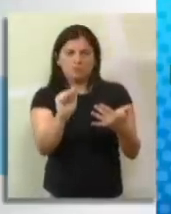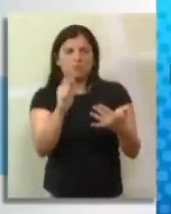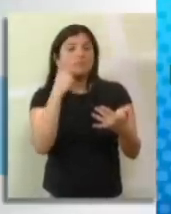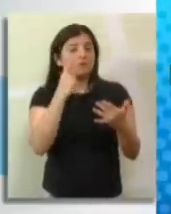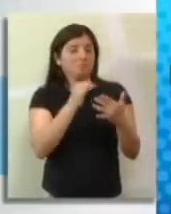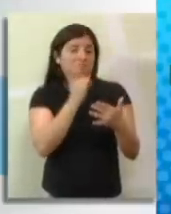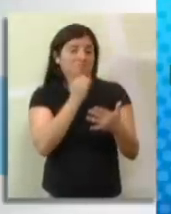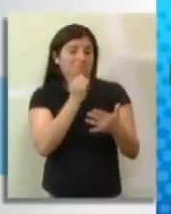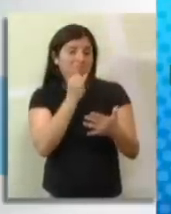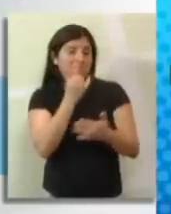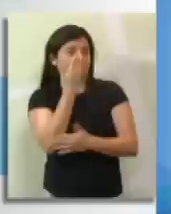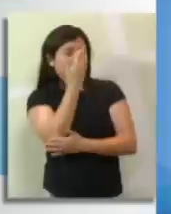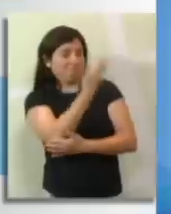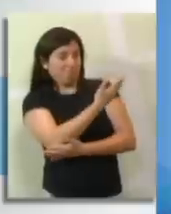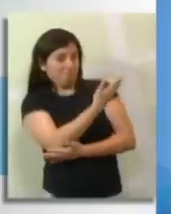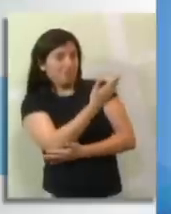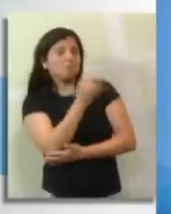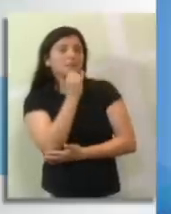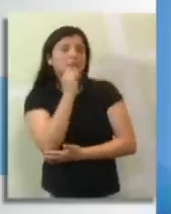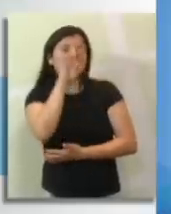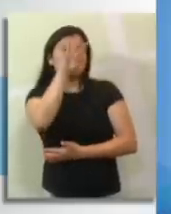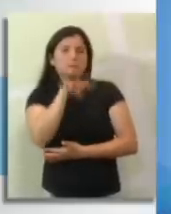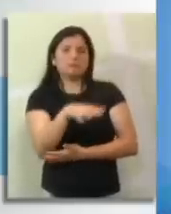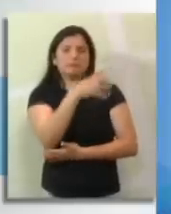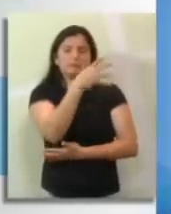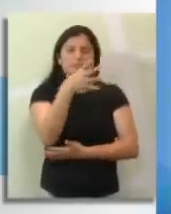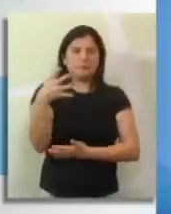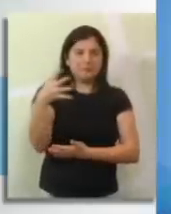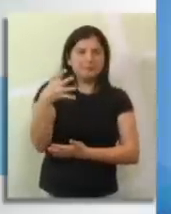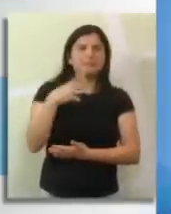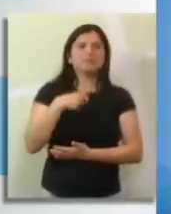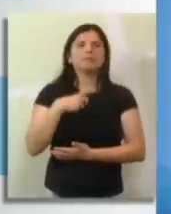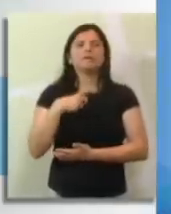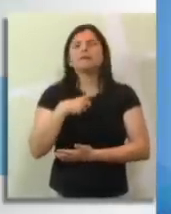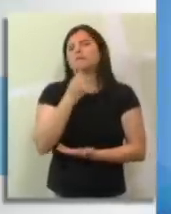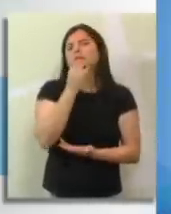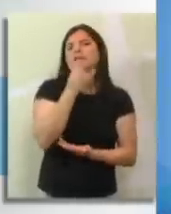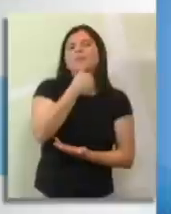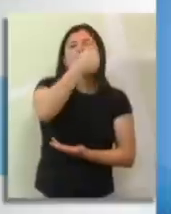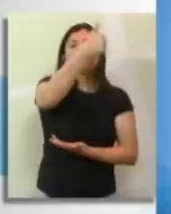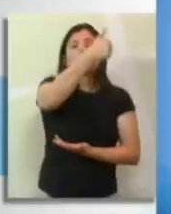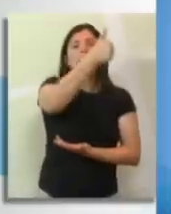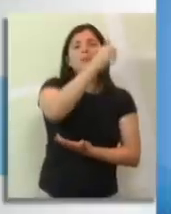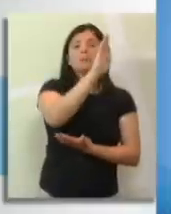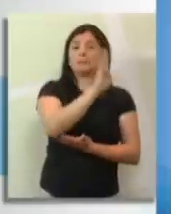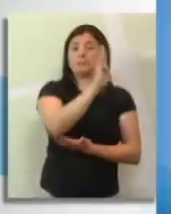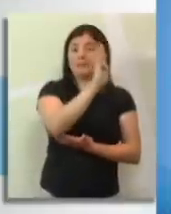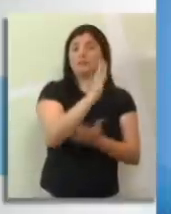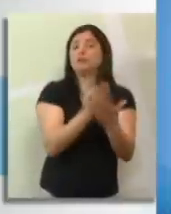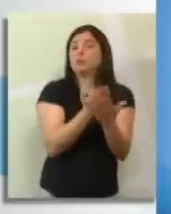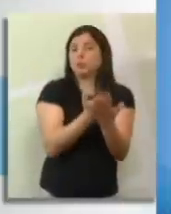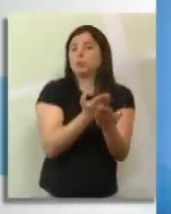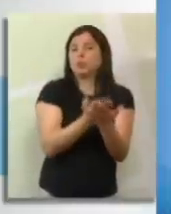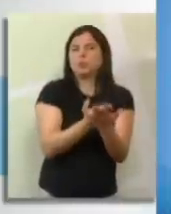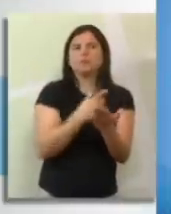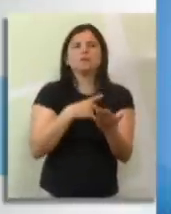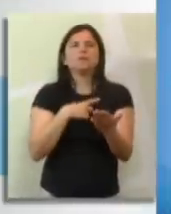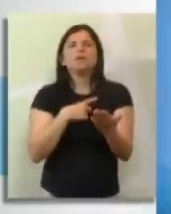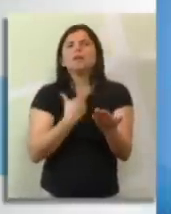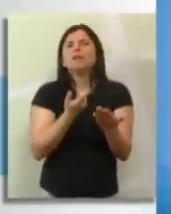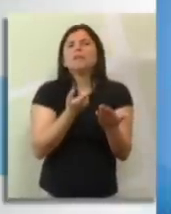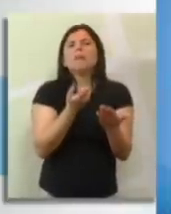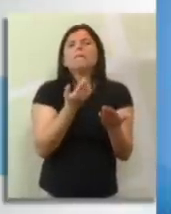cada bimestre pode ter um peso, né? Por exemplo, olha esse boletim. O primeiro bimestre tem peso 2, o segundo tem peso 3,